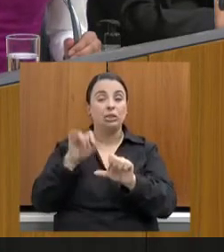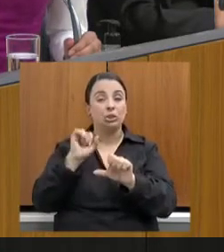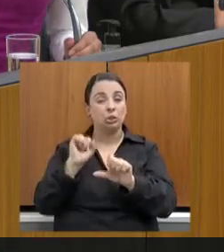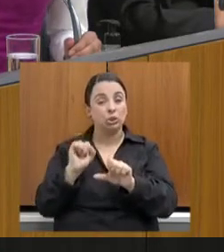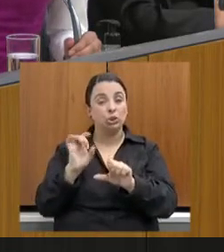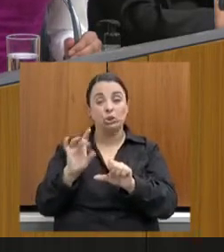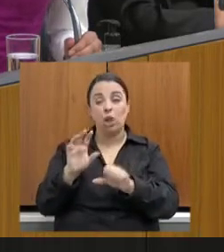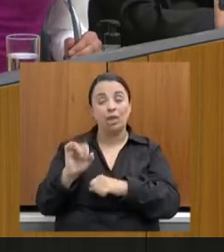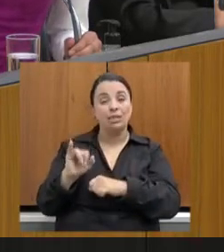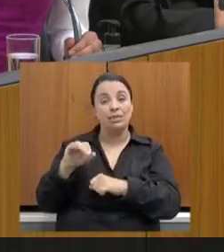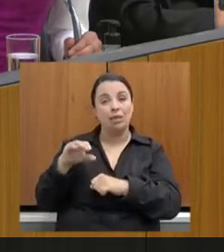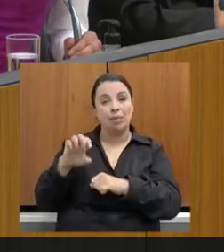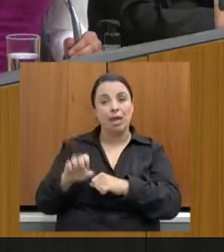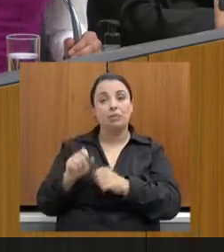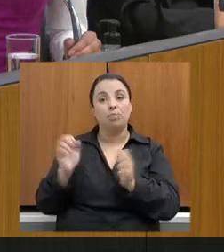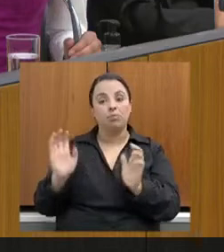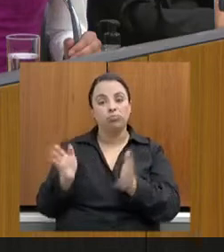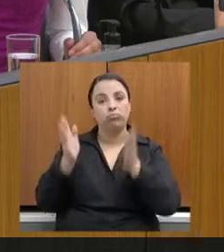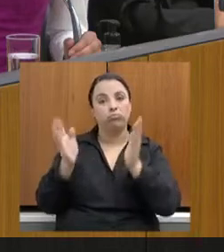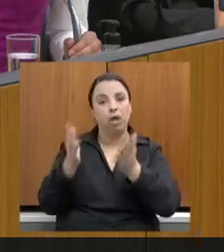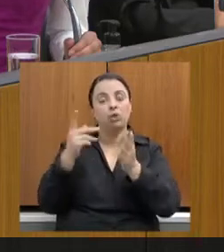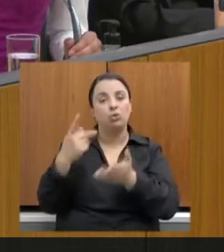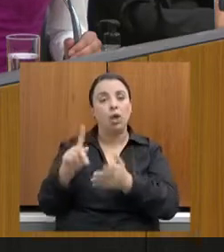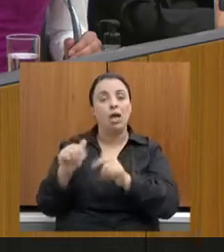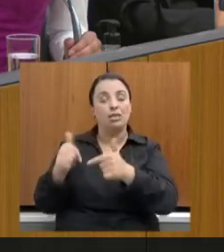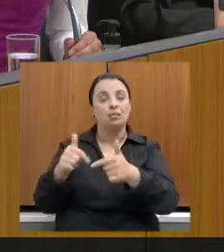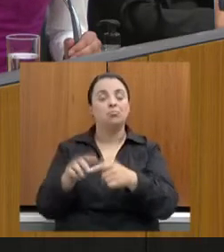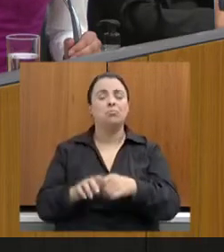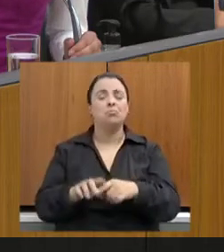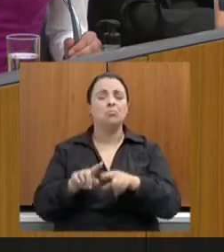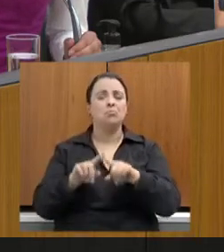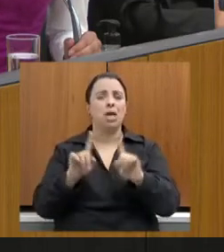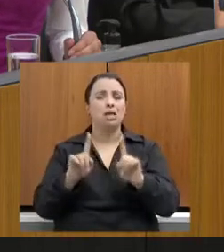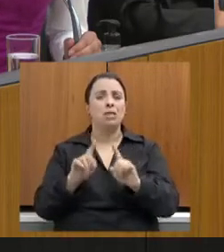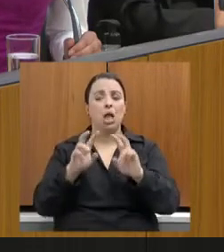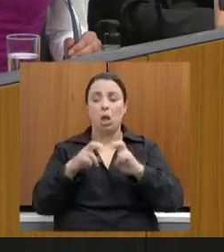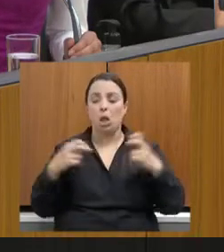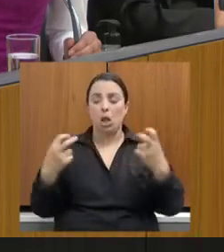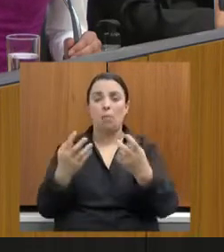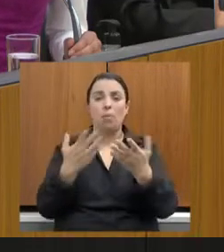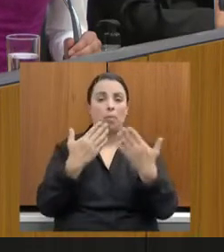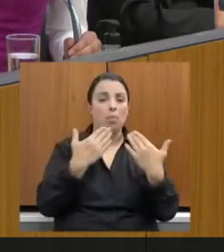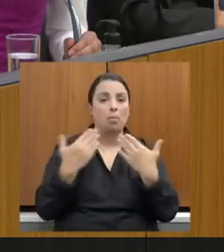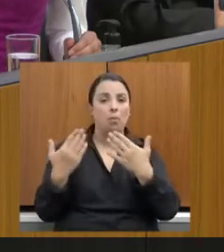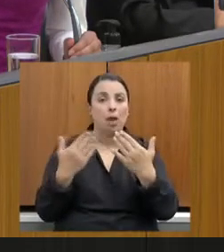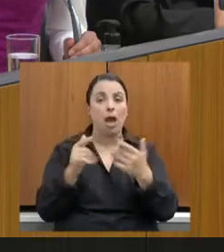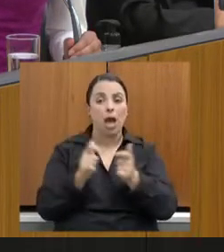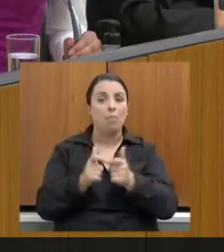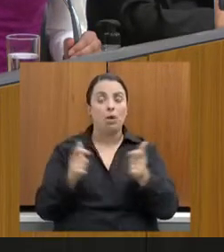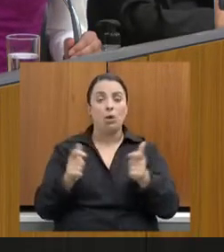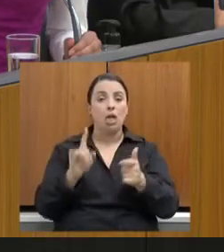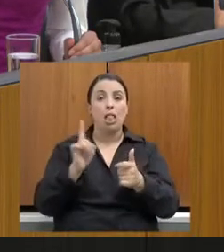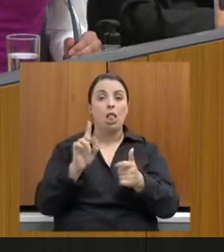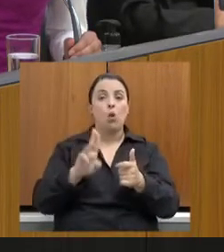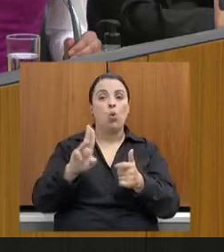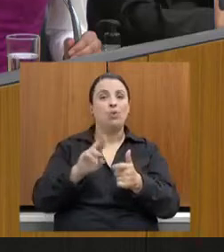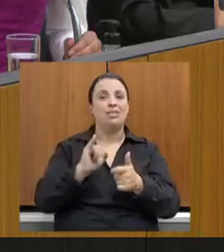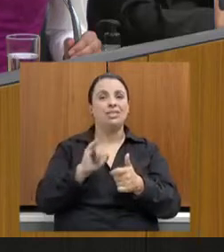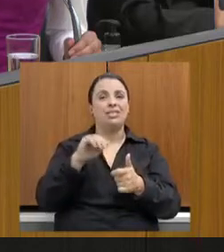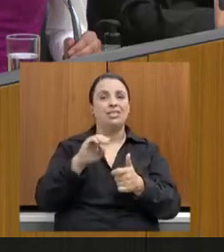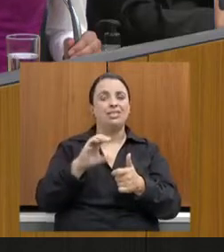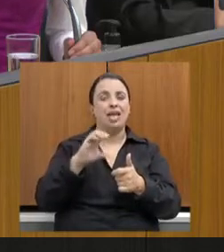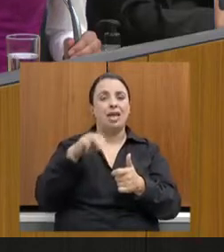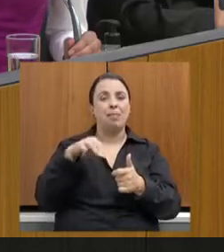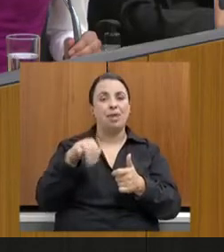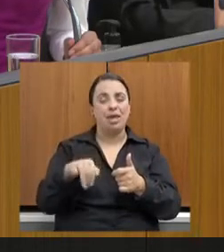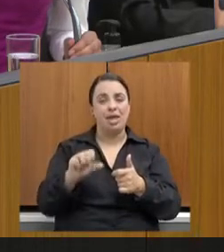ações. Mas, do grupo que participou da nossa roda de conversa, a maioria, nenhum deles conta com o recurso do ICMS, porque ele é tão ínfimo que,